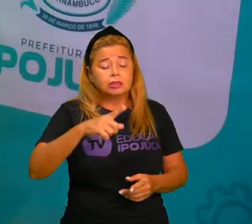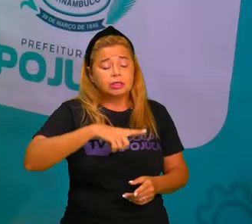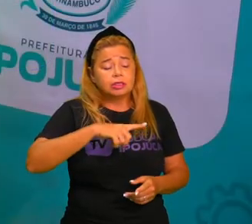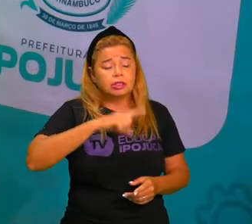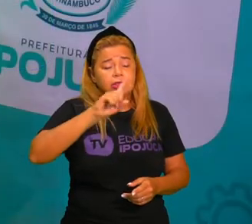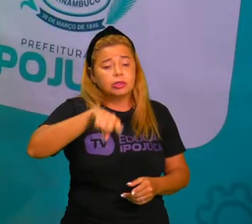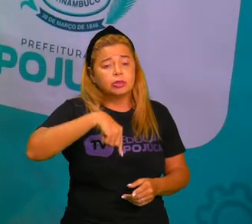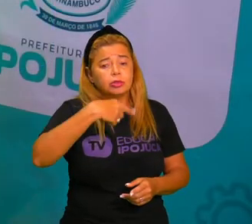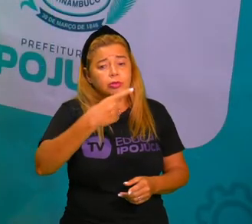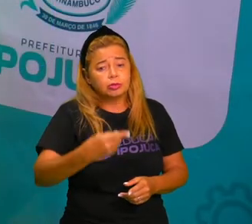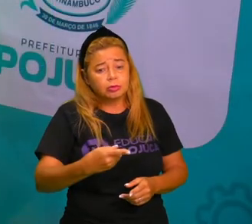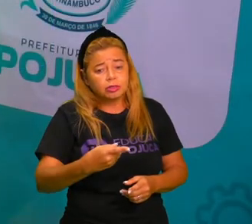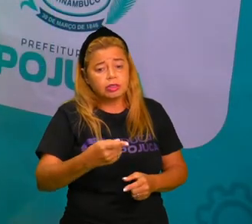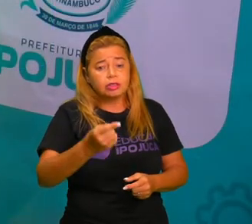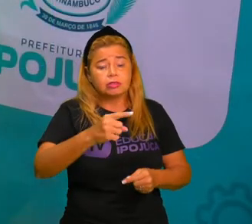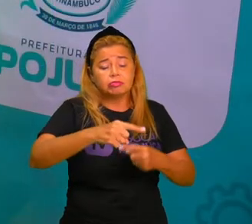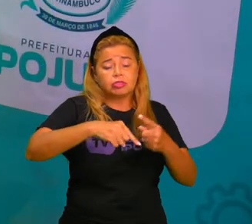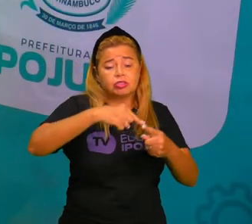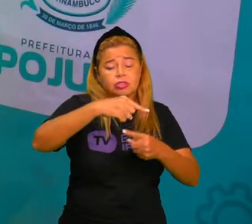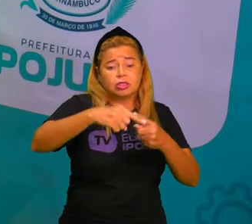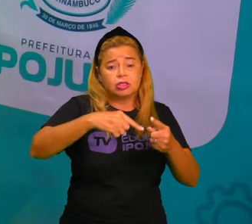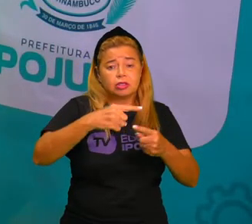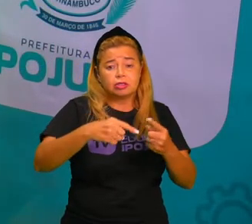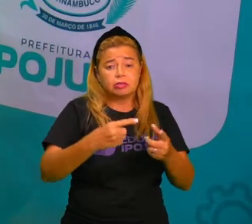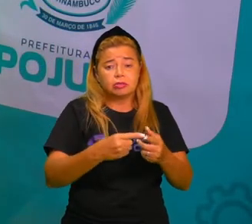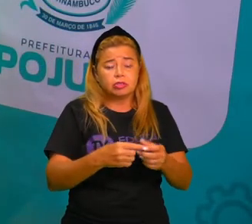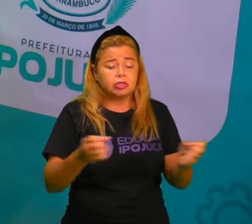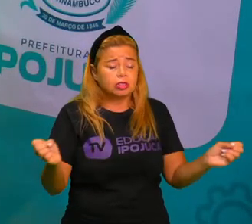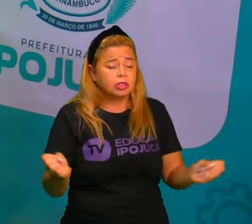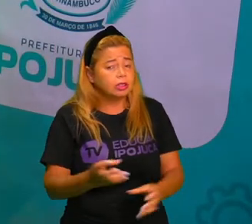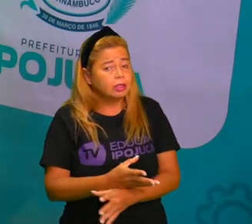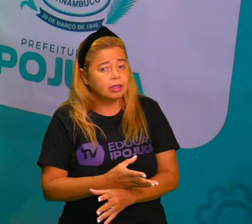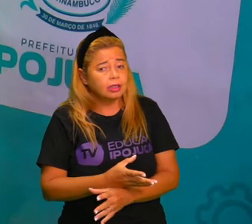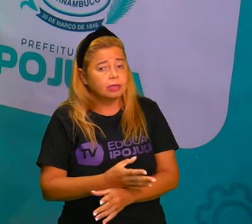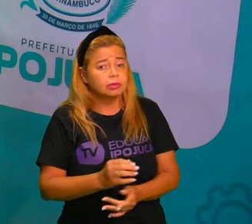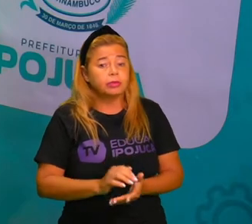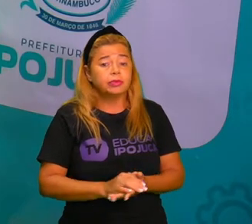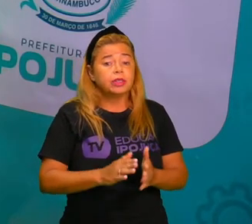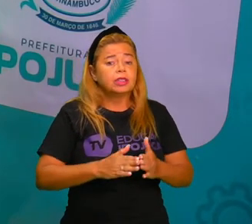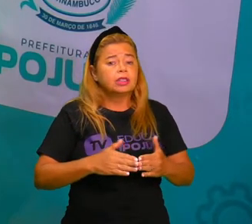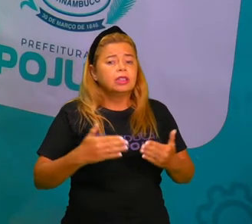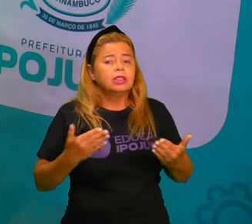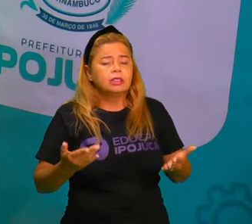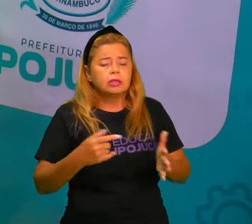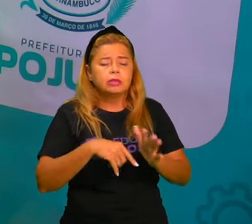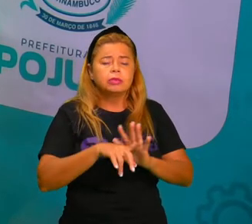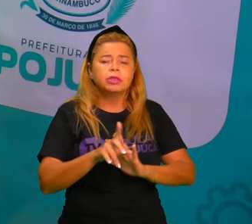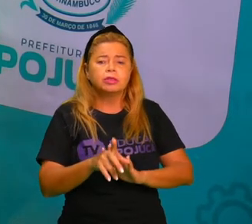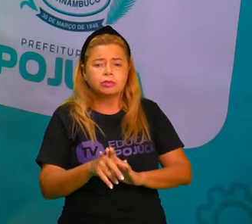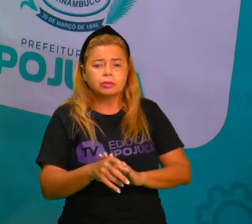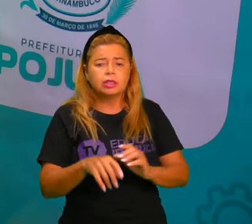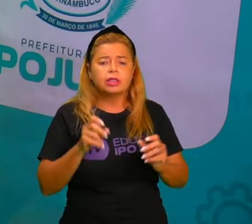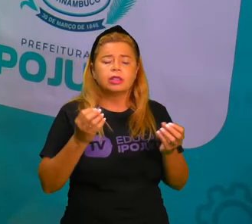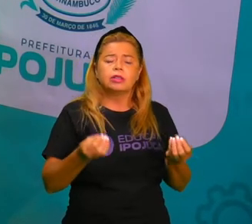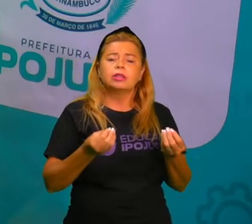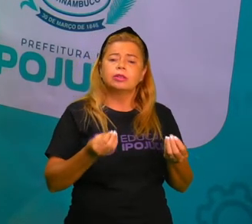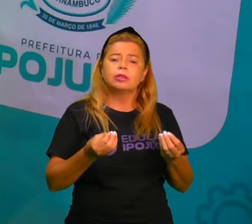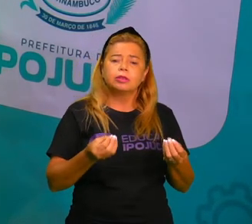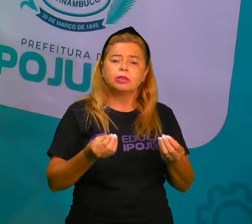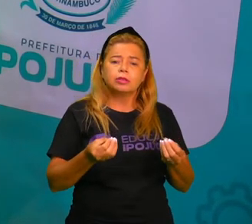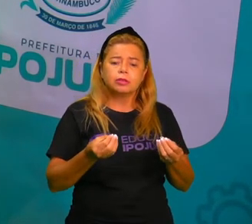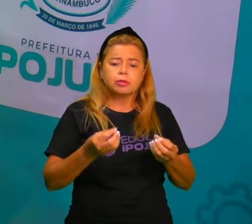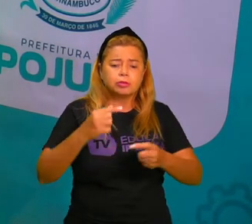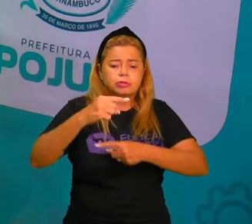aí a gente pensa, até que ponto é positivo, né? Essas transformações de gerações. Até o ponto de que algumas espécies